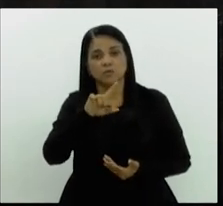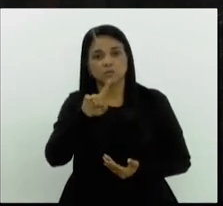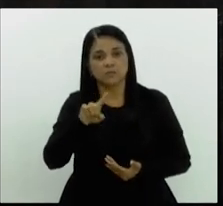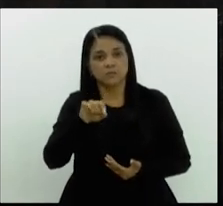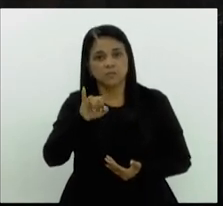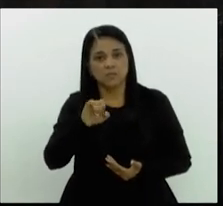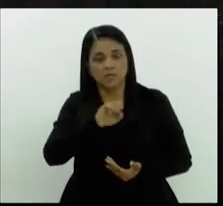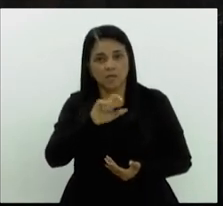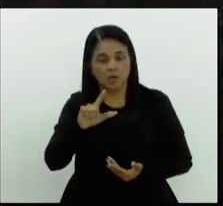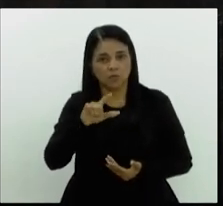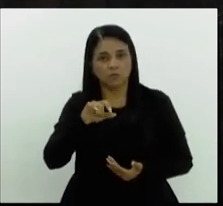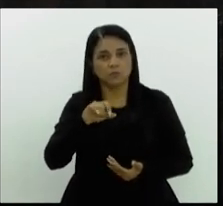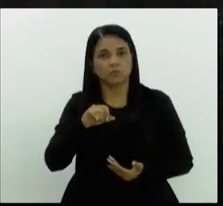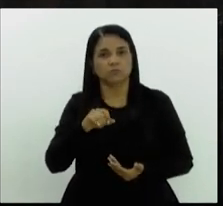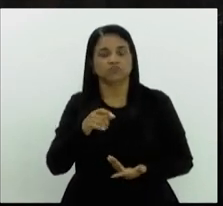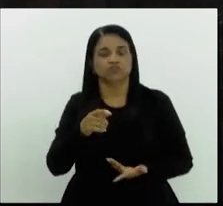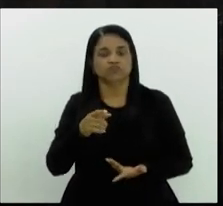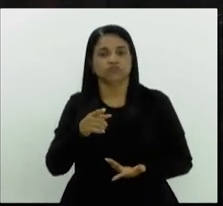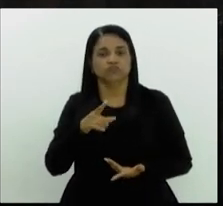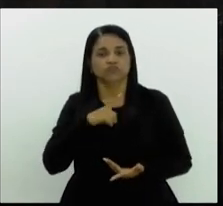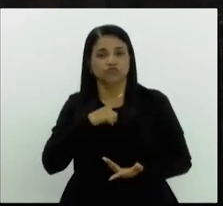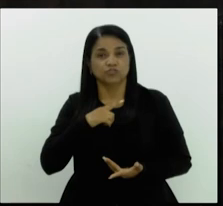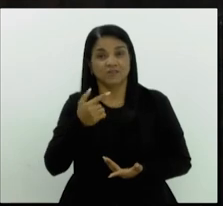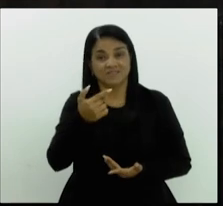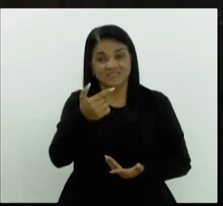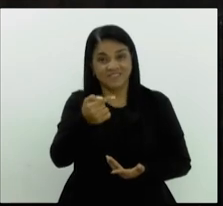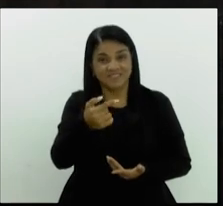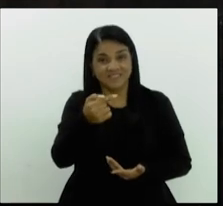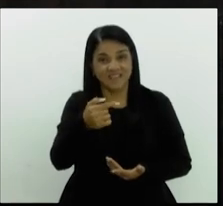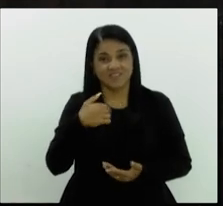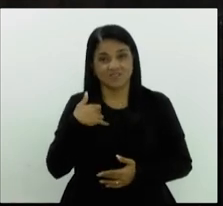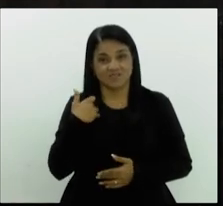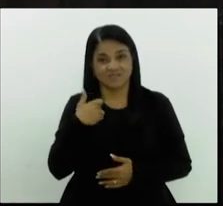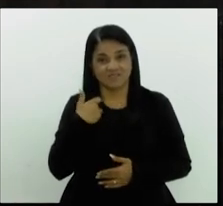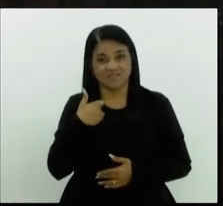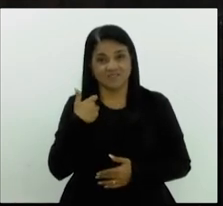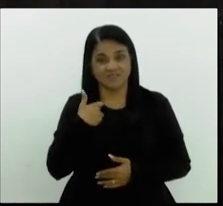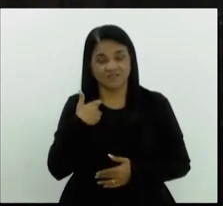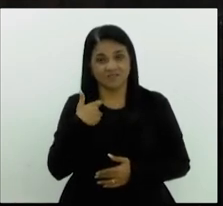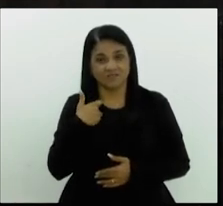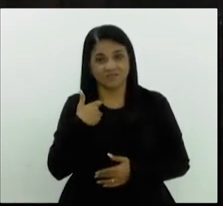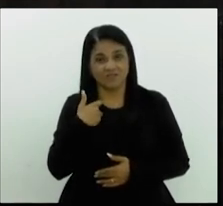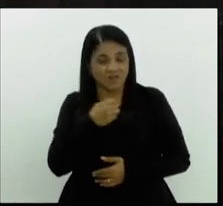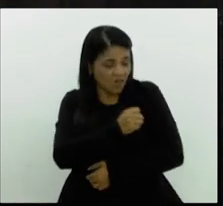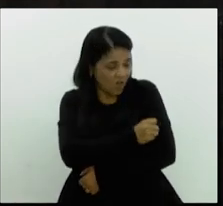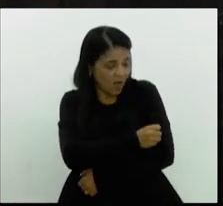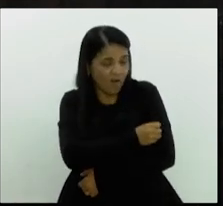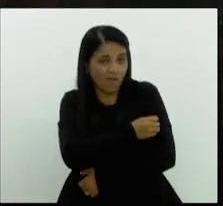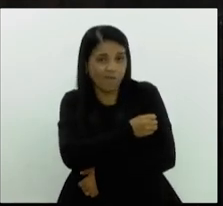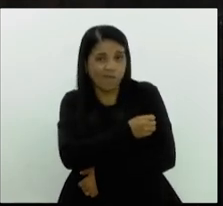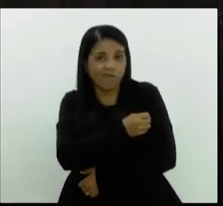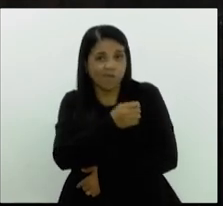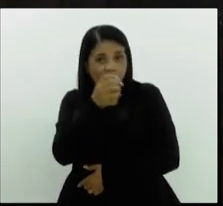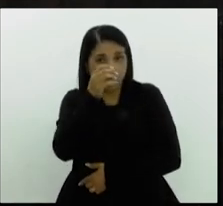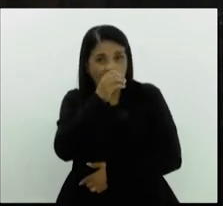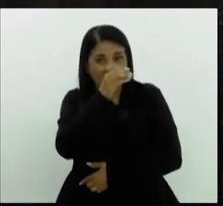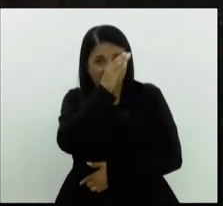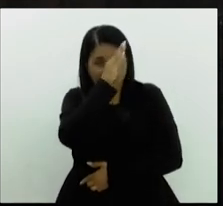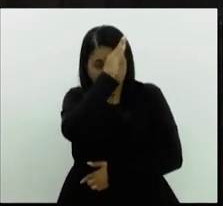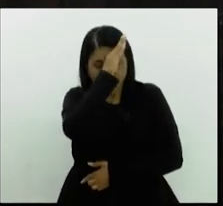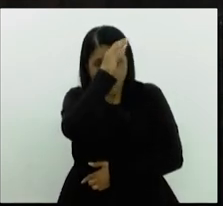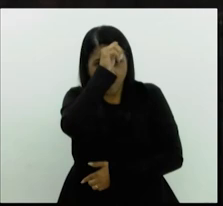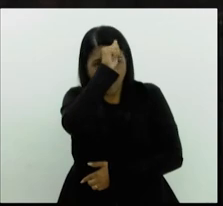17 anos, 17 anos. Ele foi alfabetizado embaixo dos